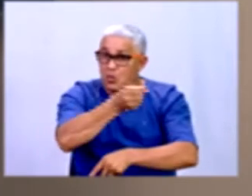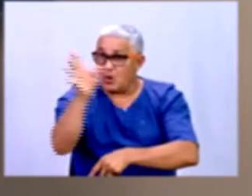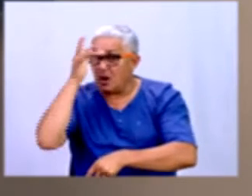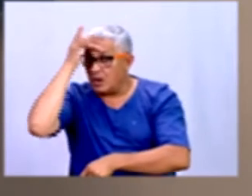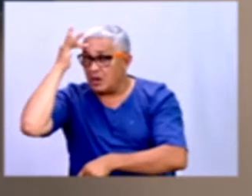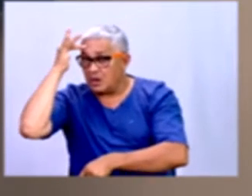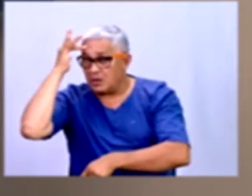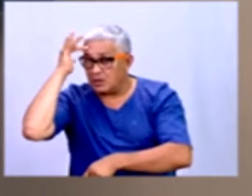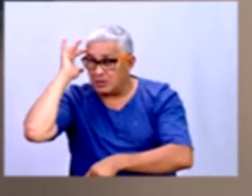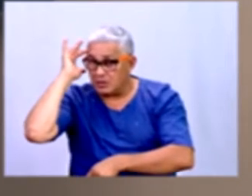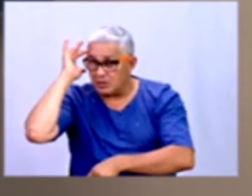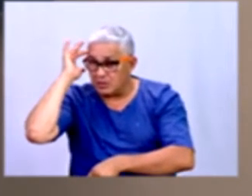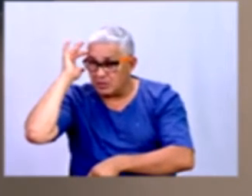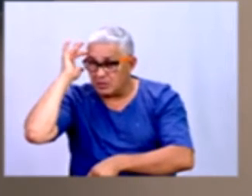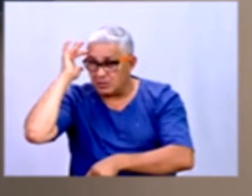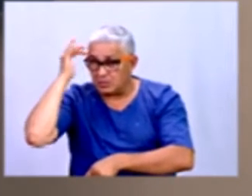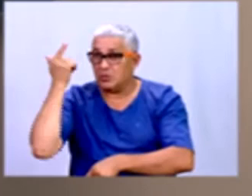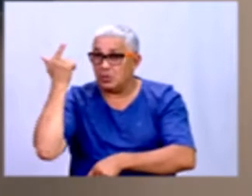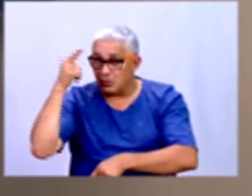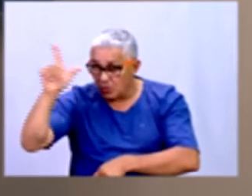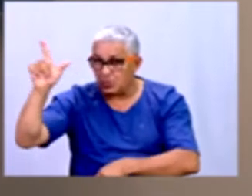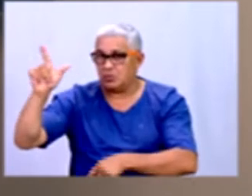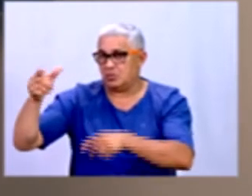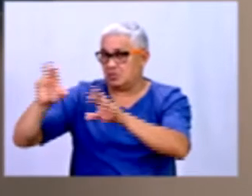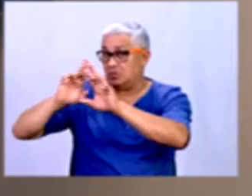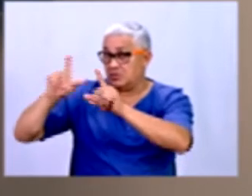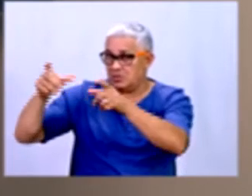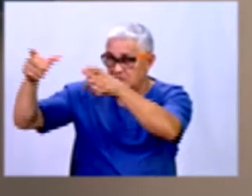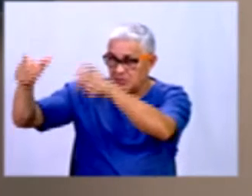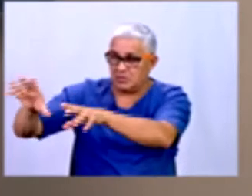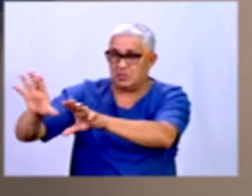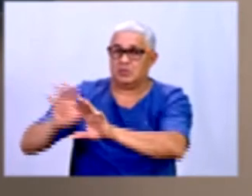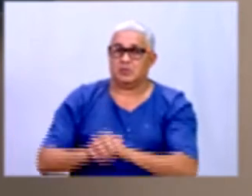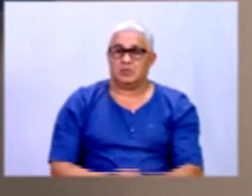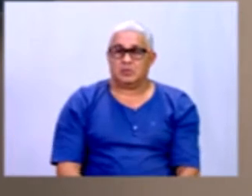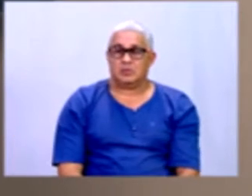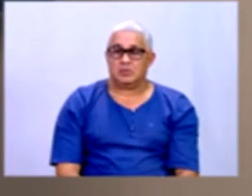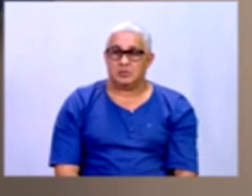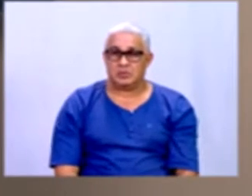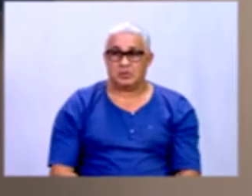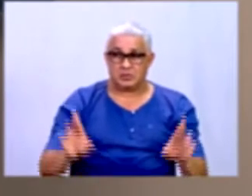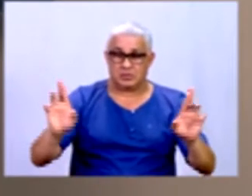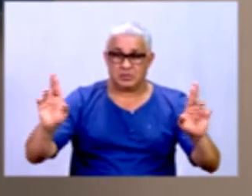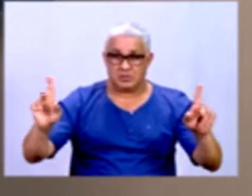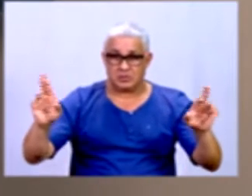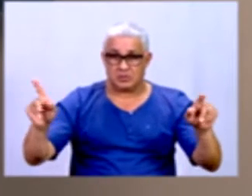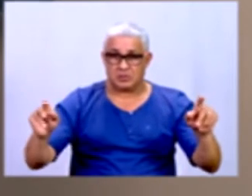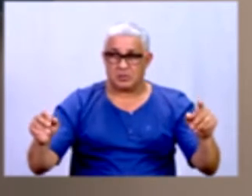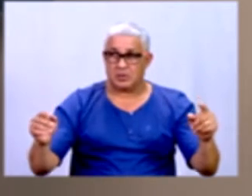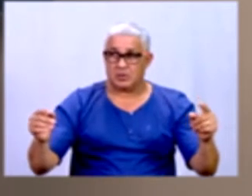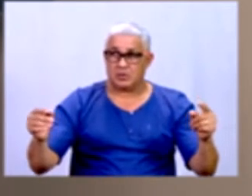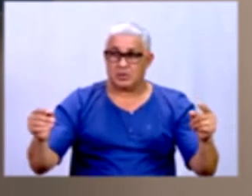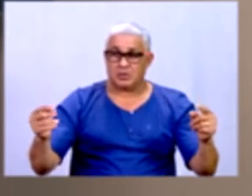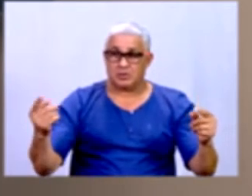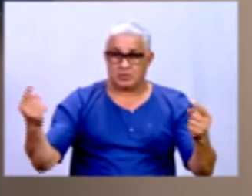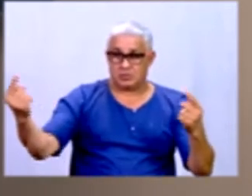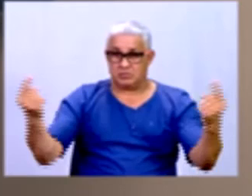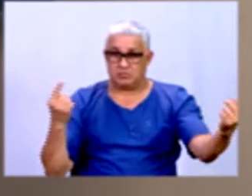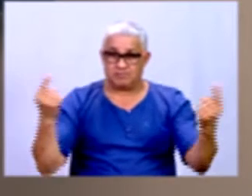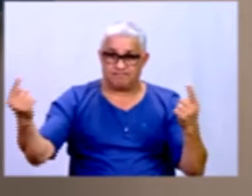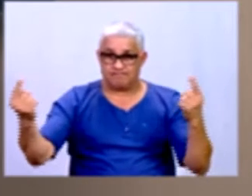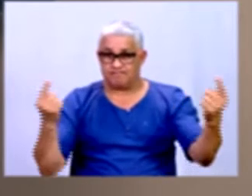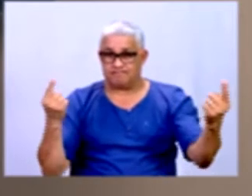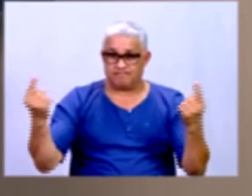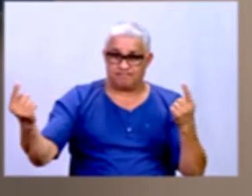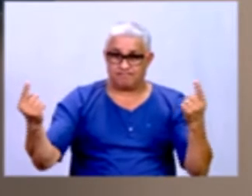pessoas. No caso seria um outro elemento. Então é uma... São razões entre duas grandezas só que as grandezas elas